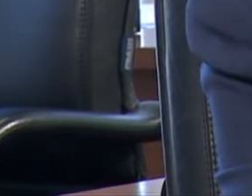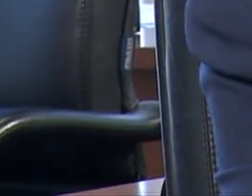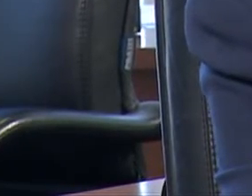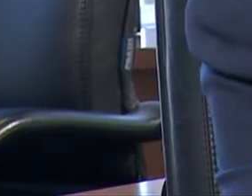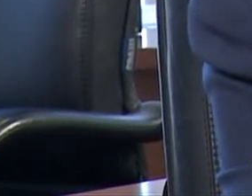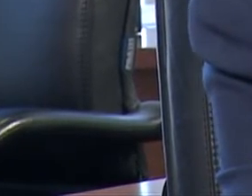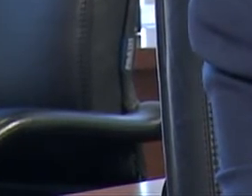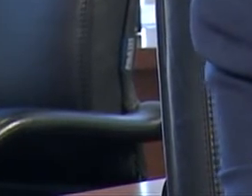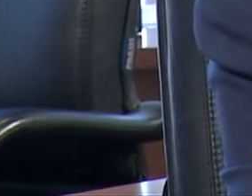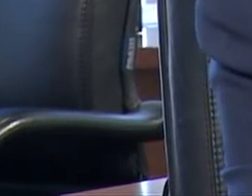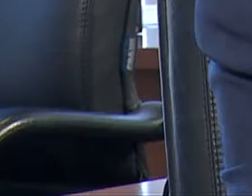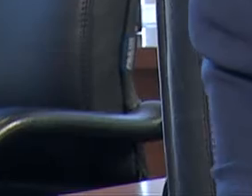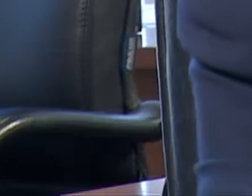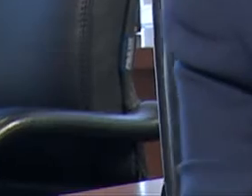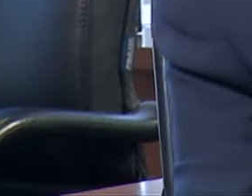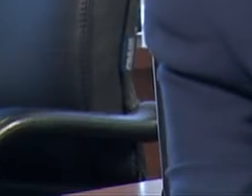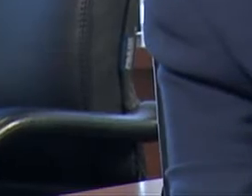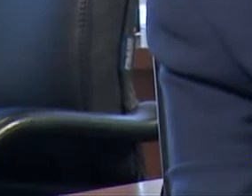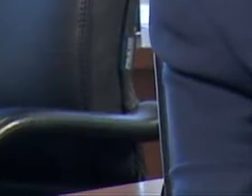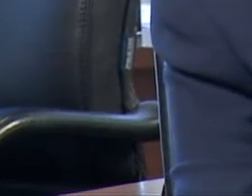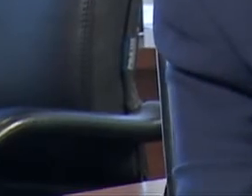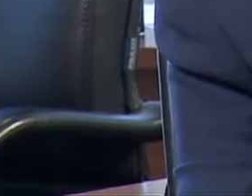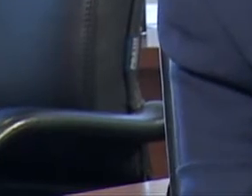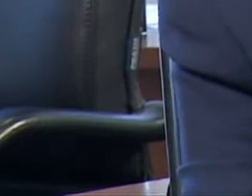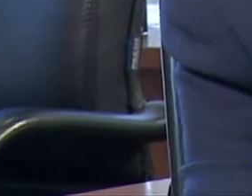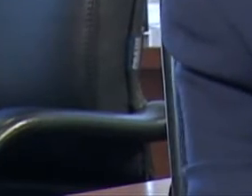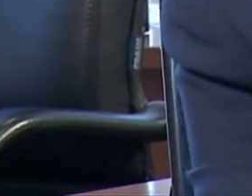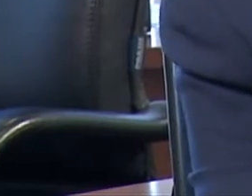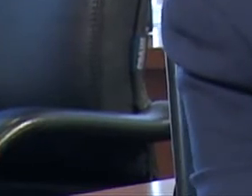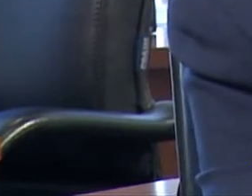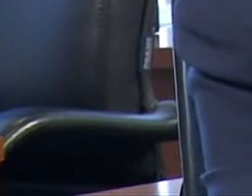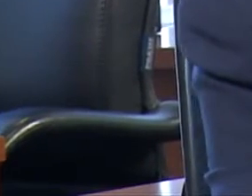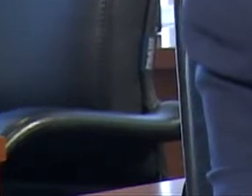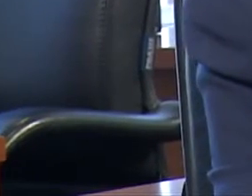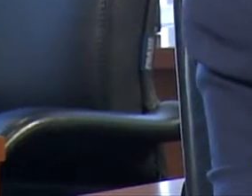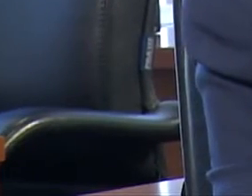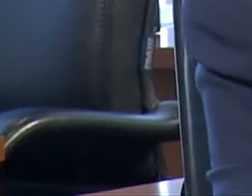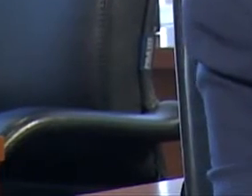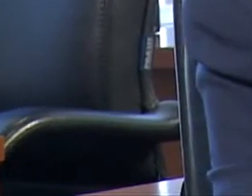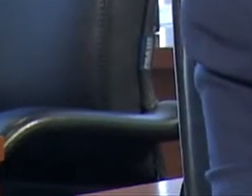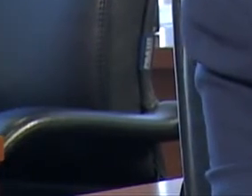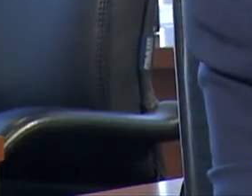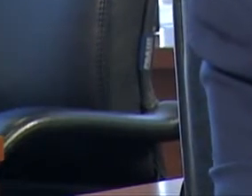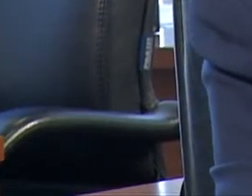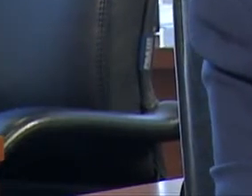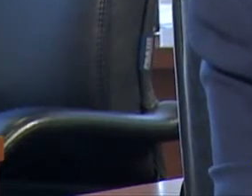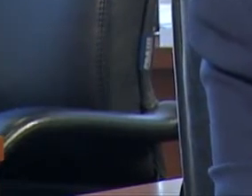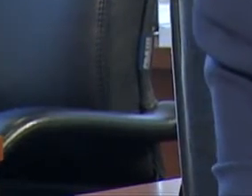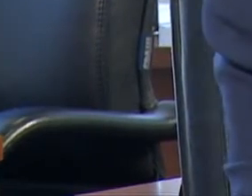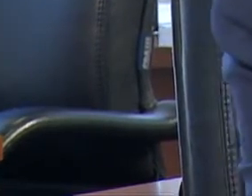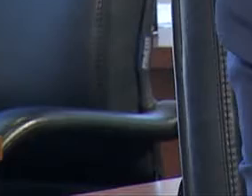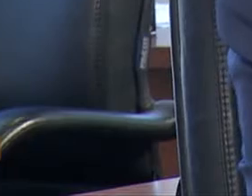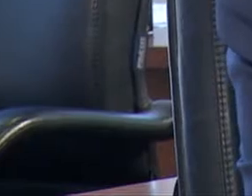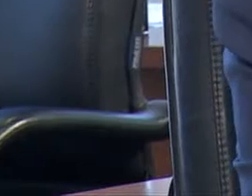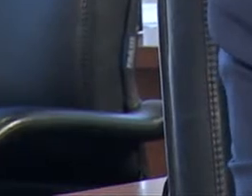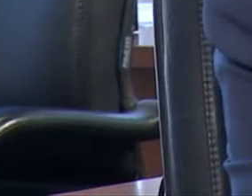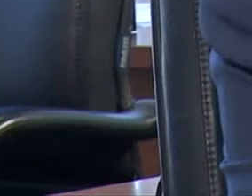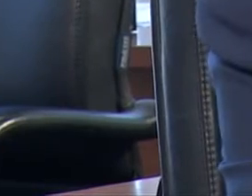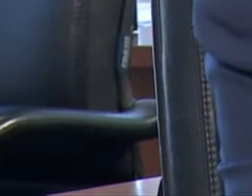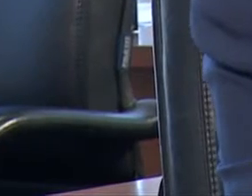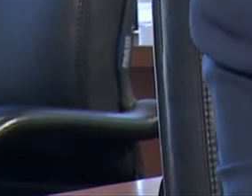Já tivemos algum projeto aqui que eu fui contra, que foi um do ITBI, no começo de